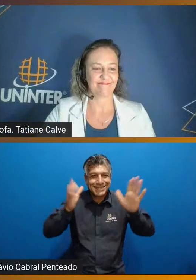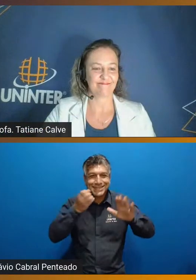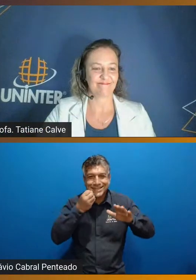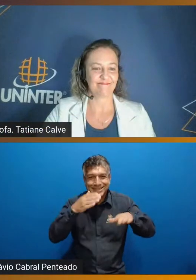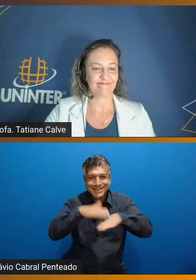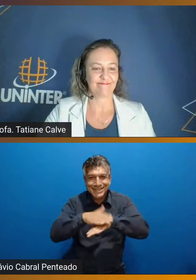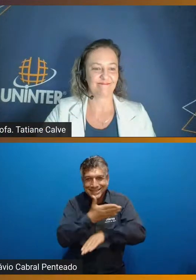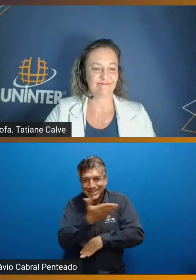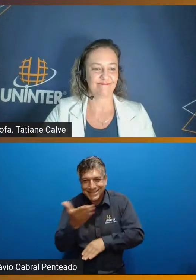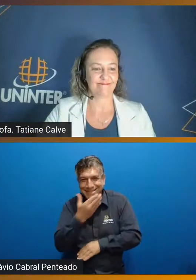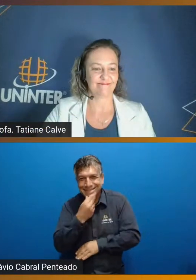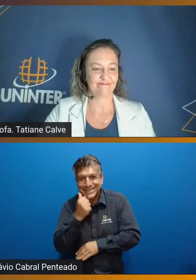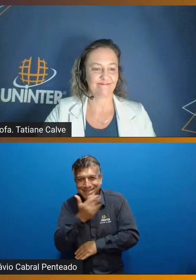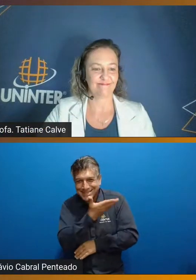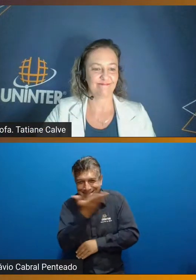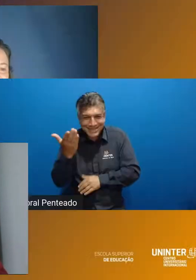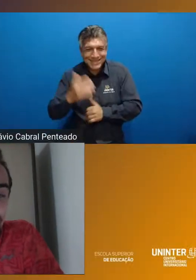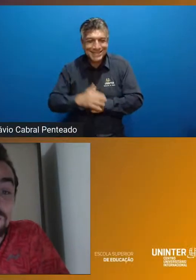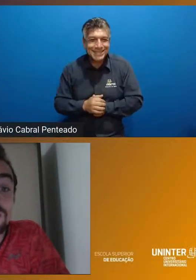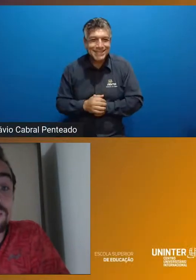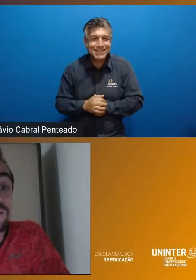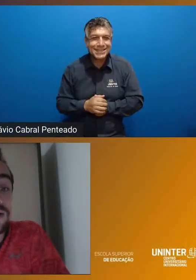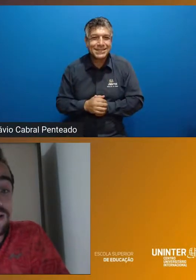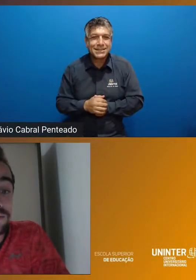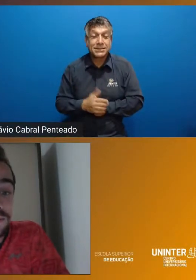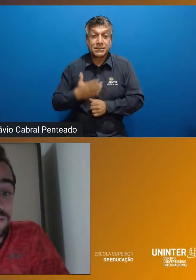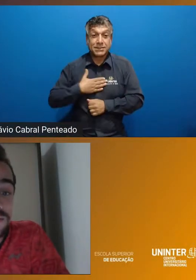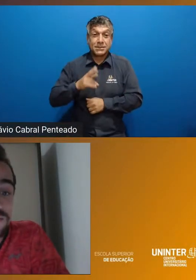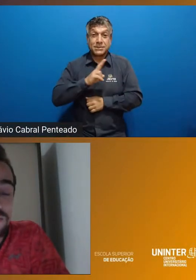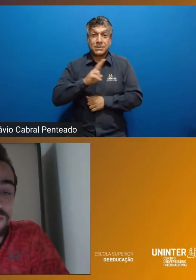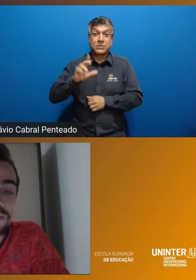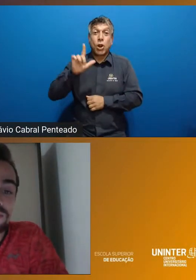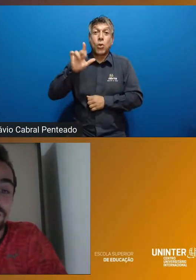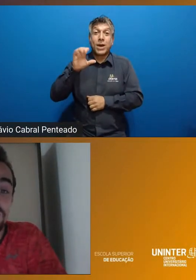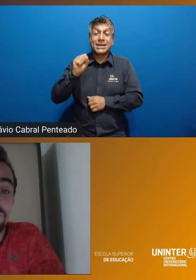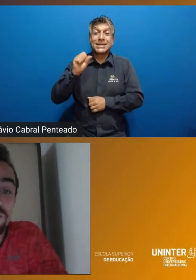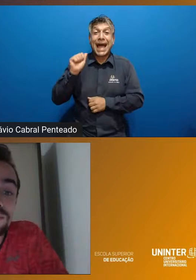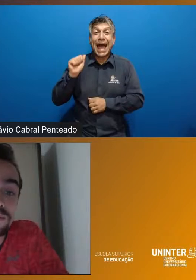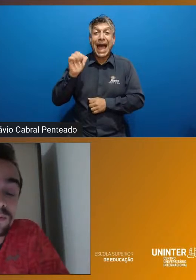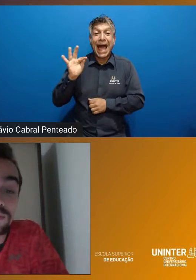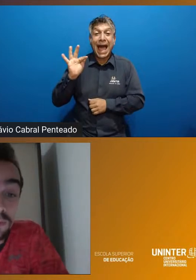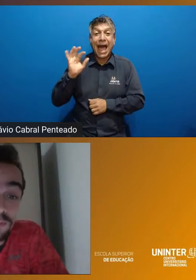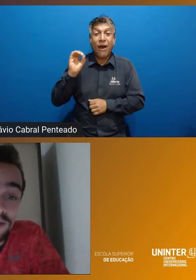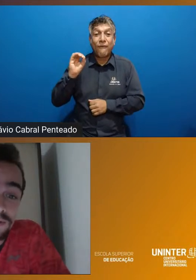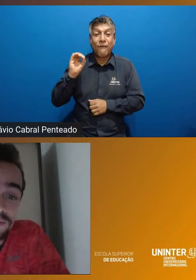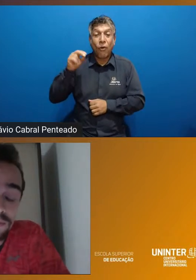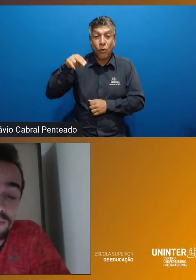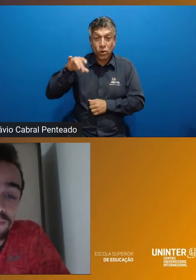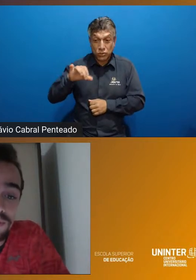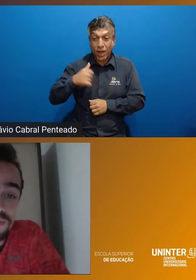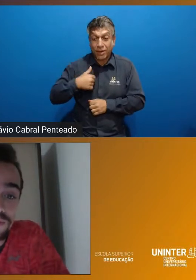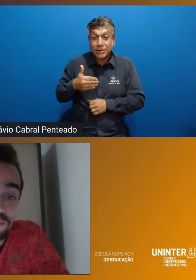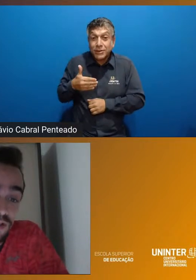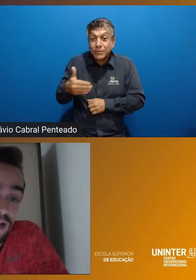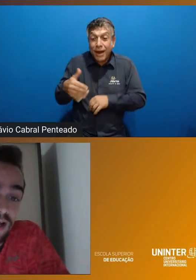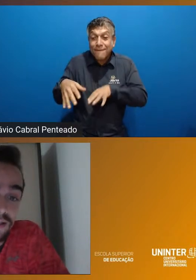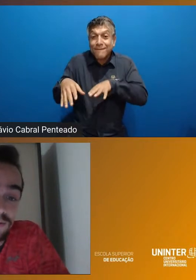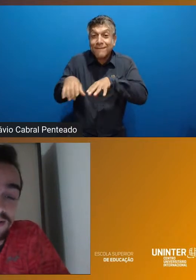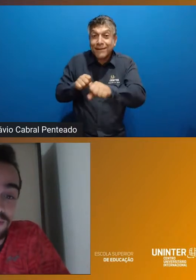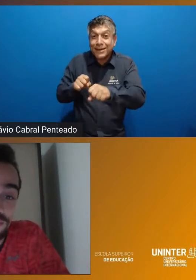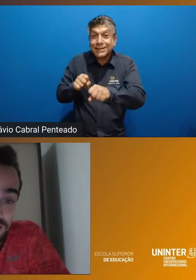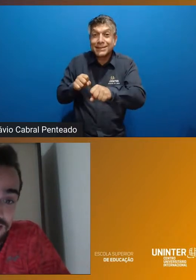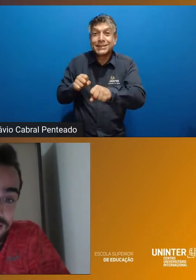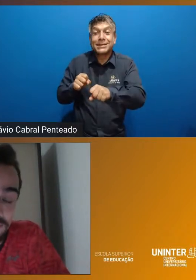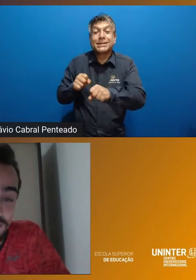a todas e todos. Meu nome é Lucas Afonso, sou concluindo o curso de